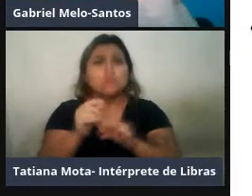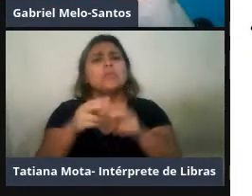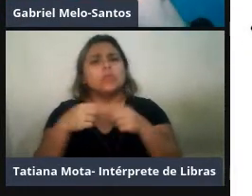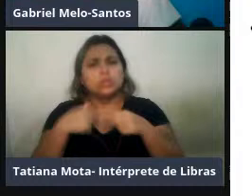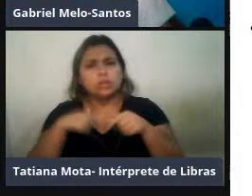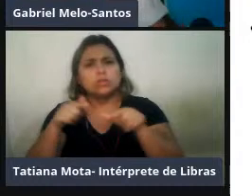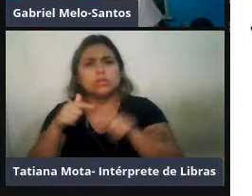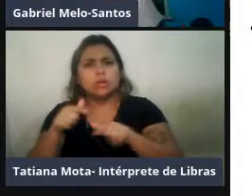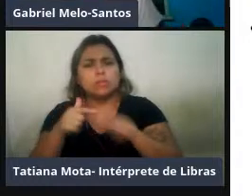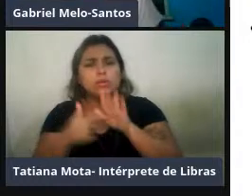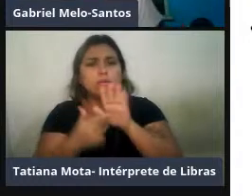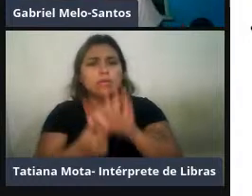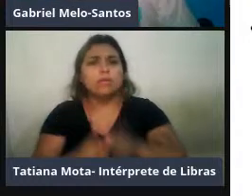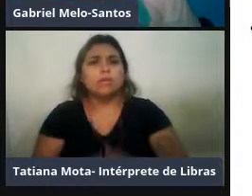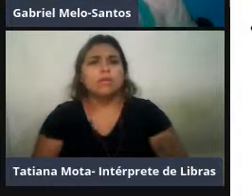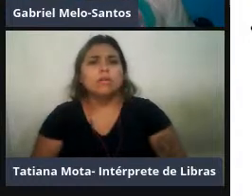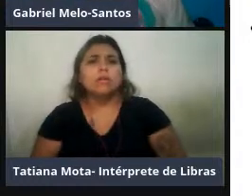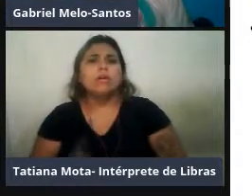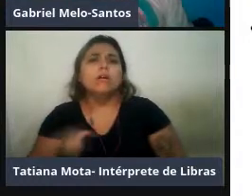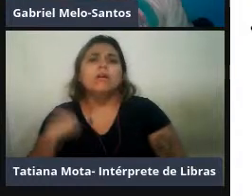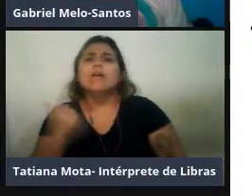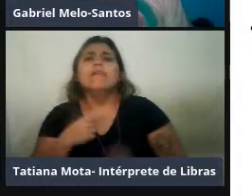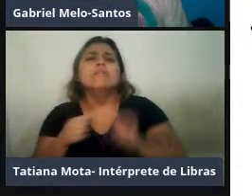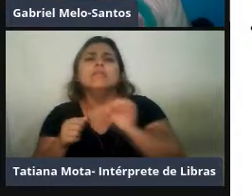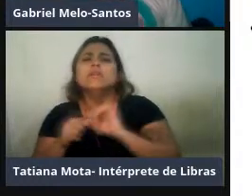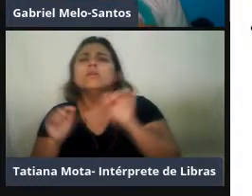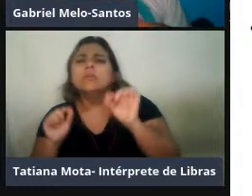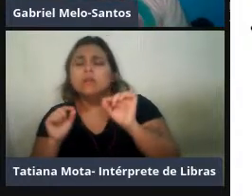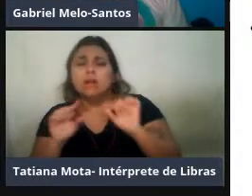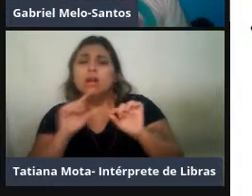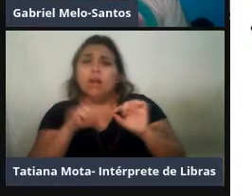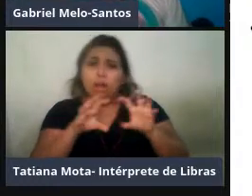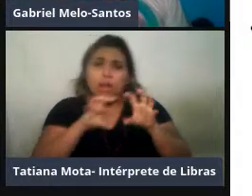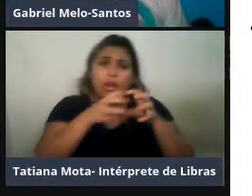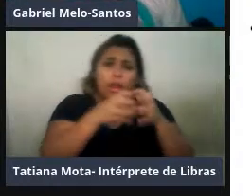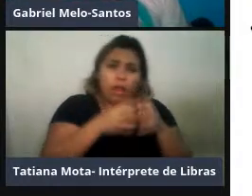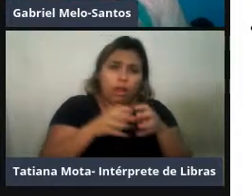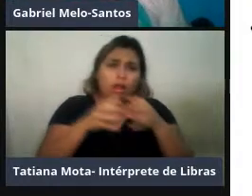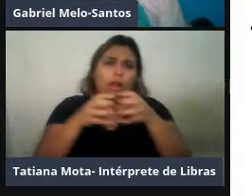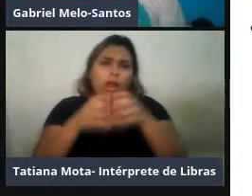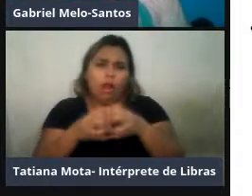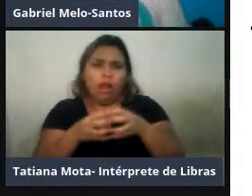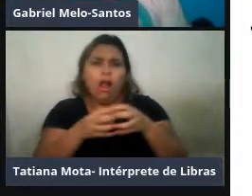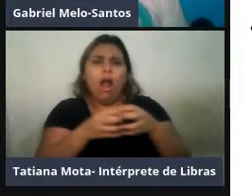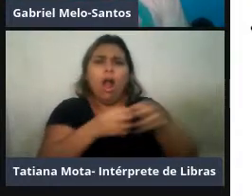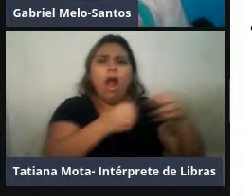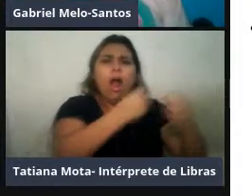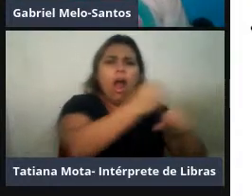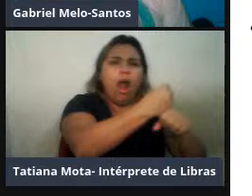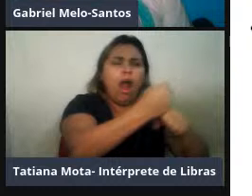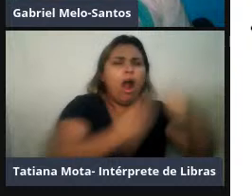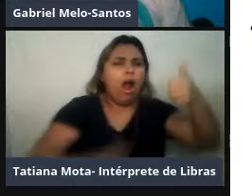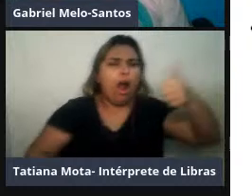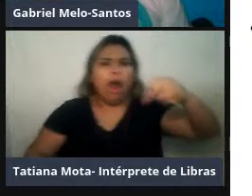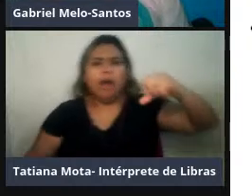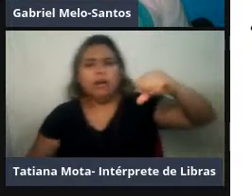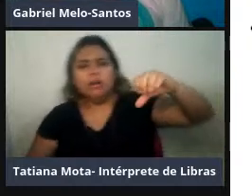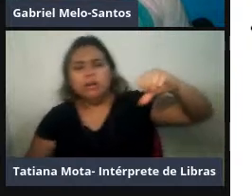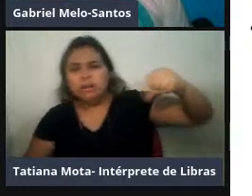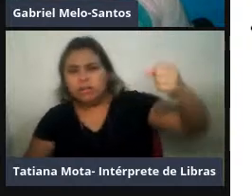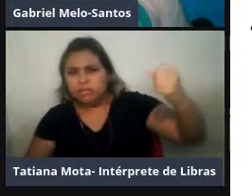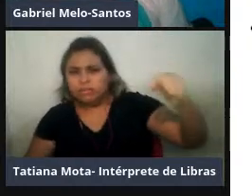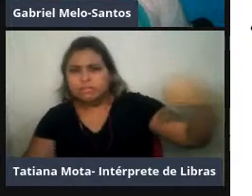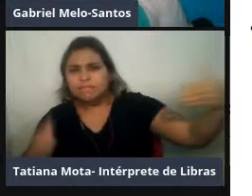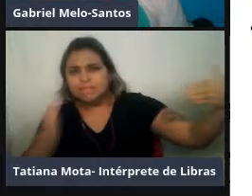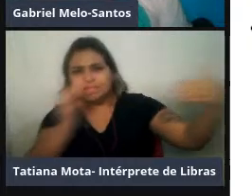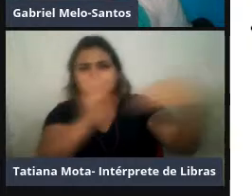o que a gente fez, a gente agrupou gravações desde 1998 até 2017, de 16